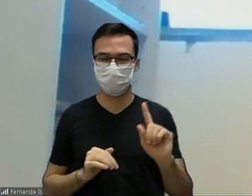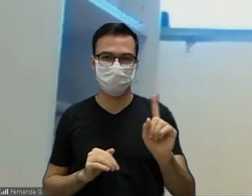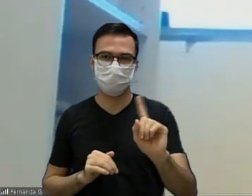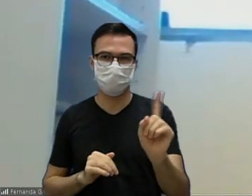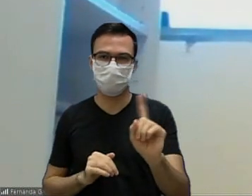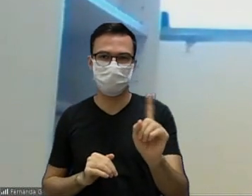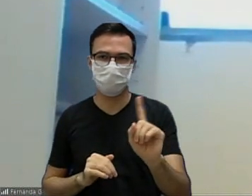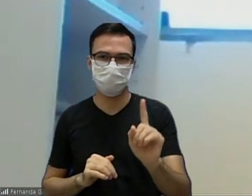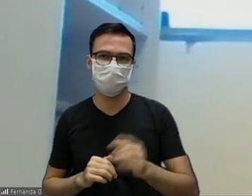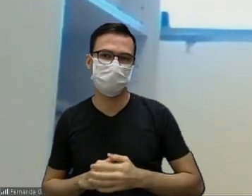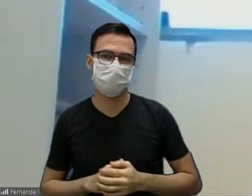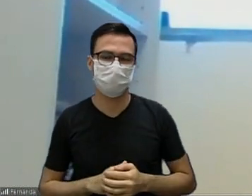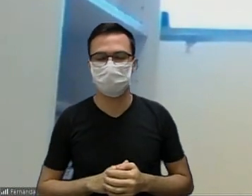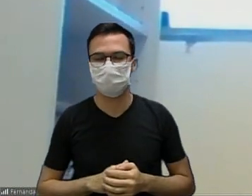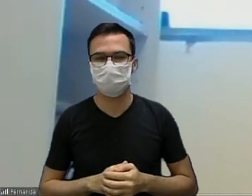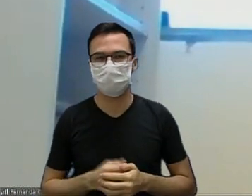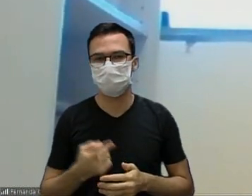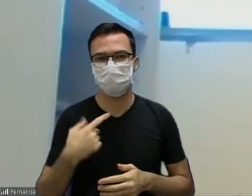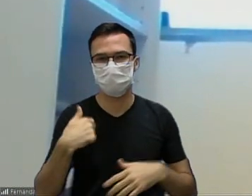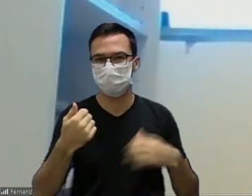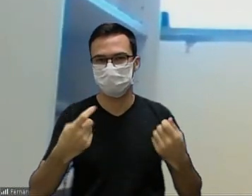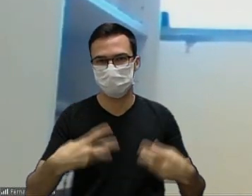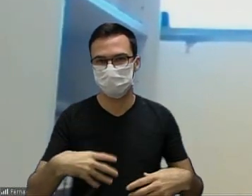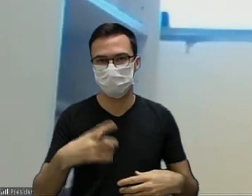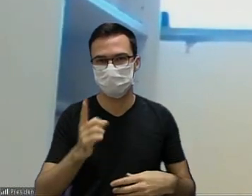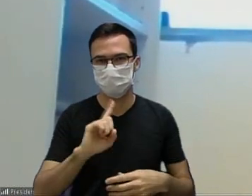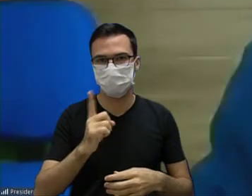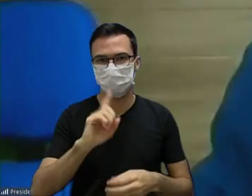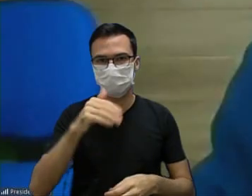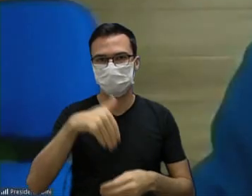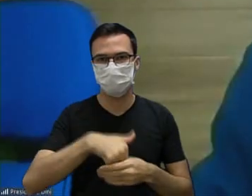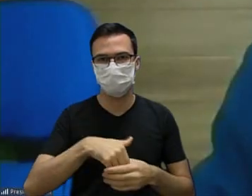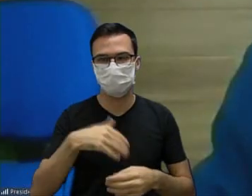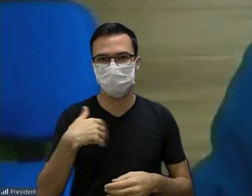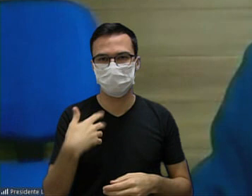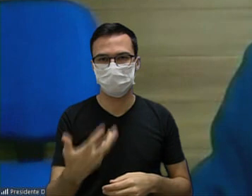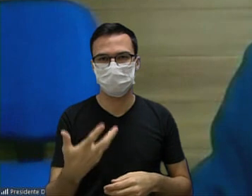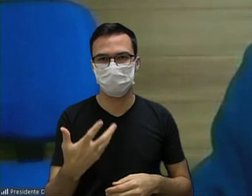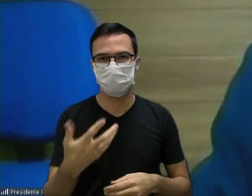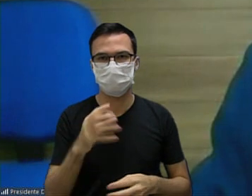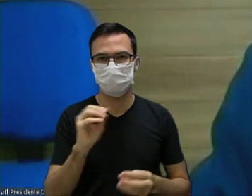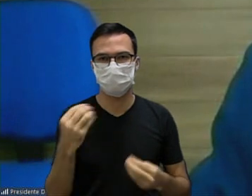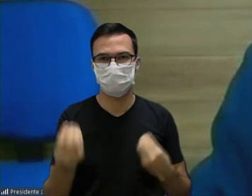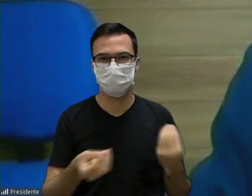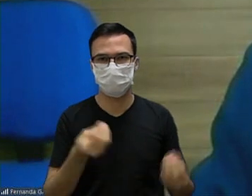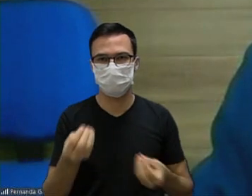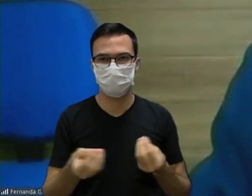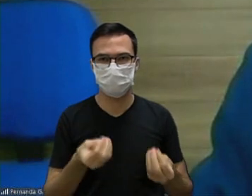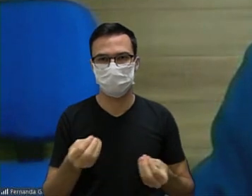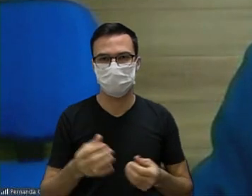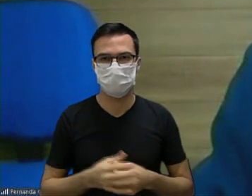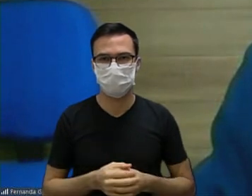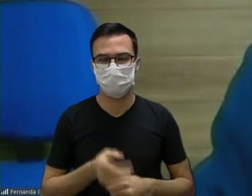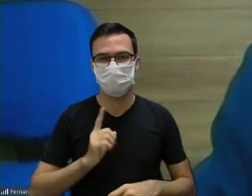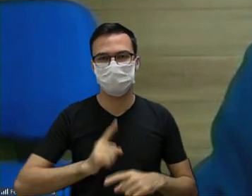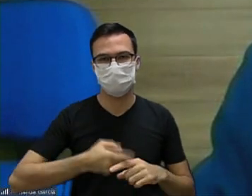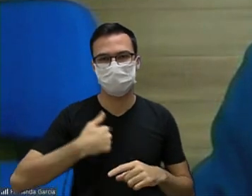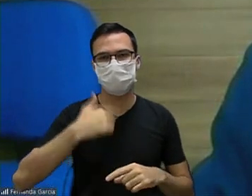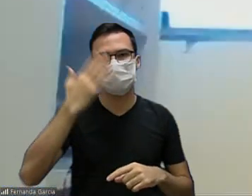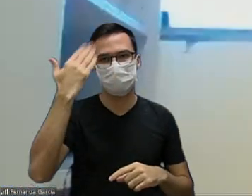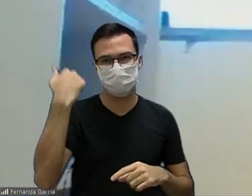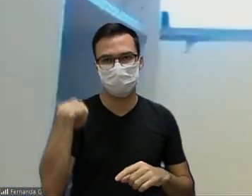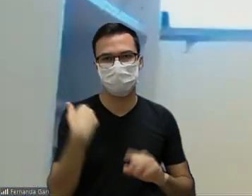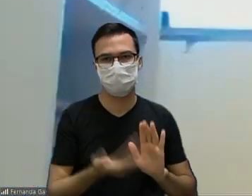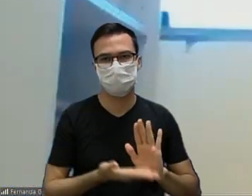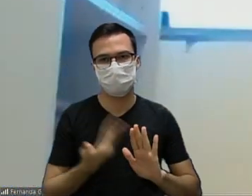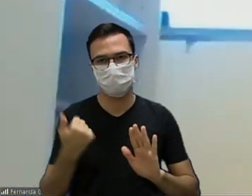não deu espaço para falar e foi para a votação eu gostaria de saber como que vai funcionar eu sei que foi retirado